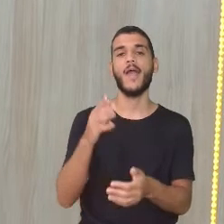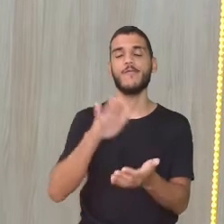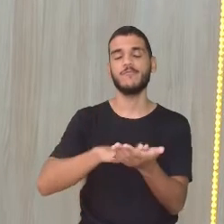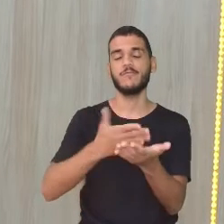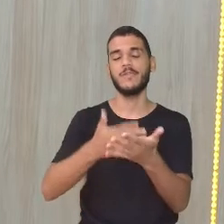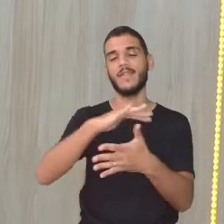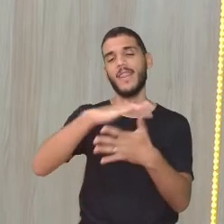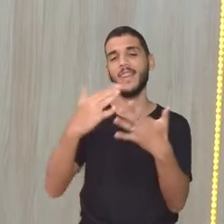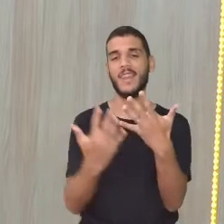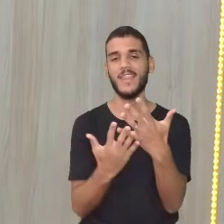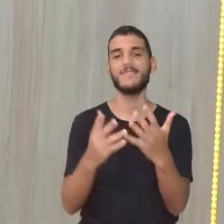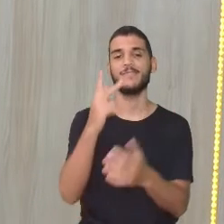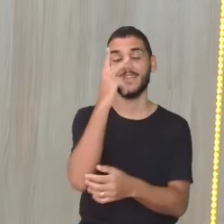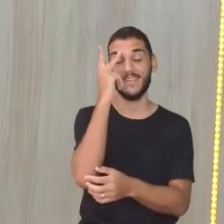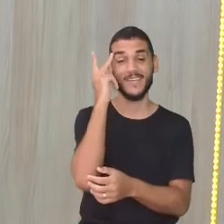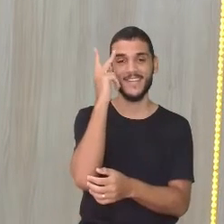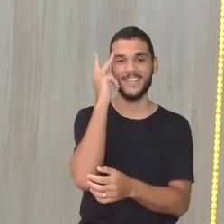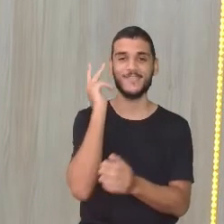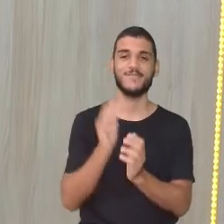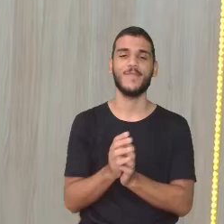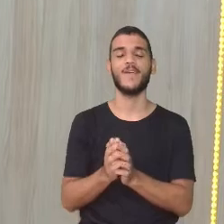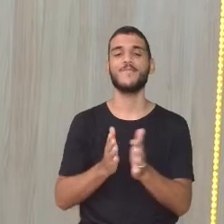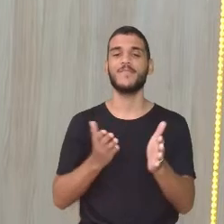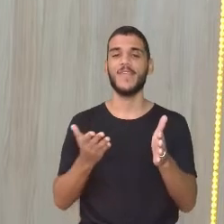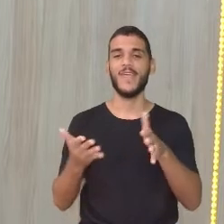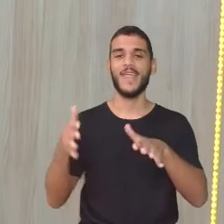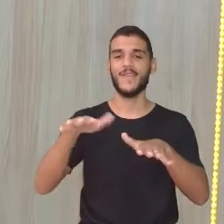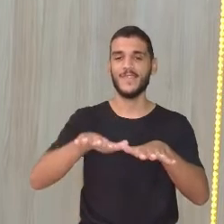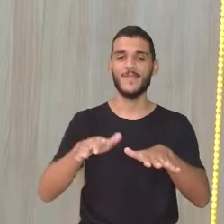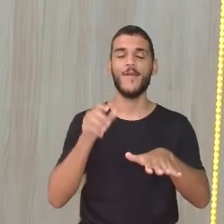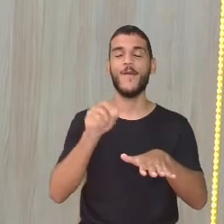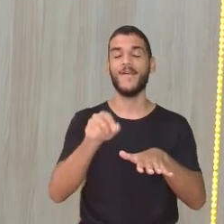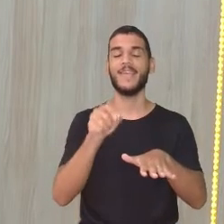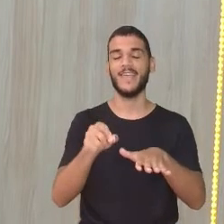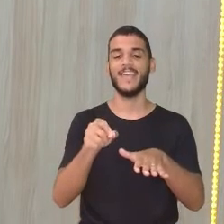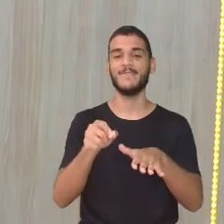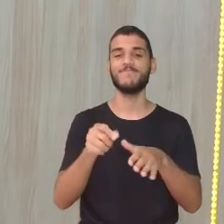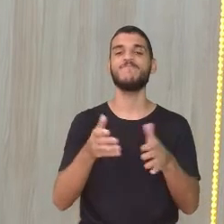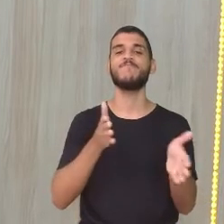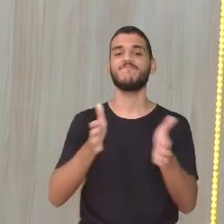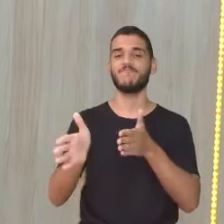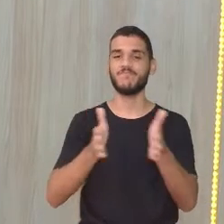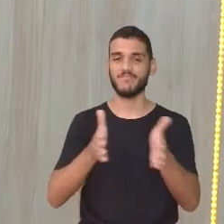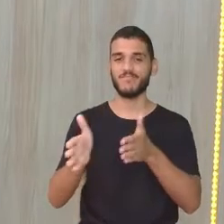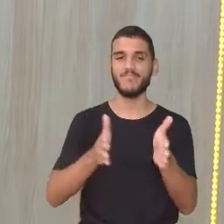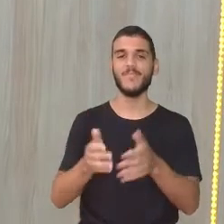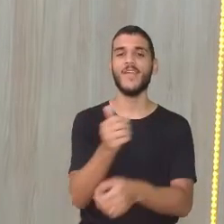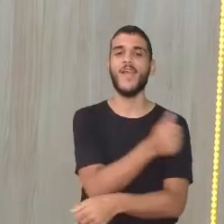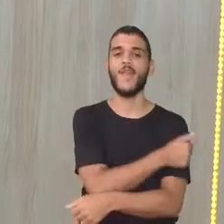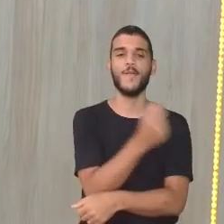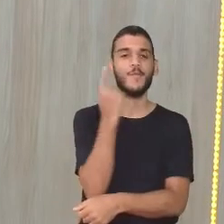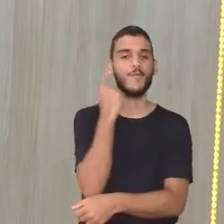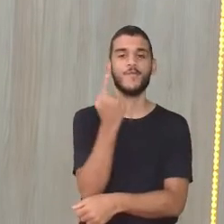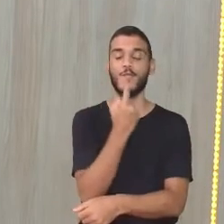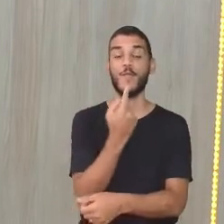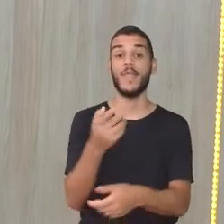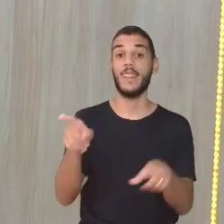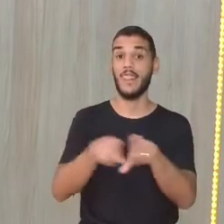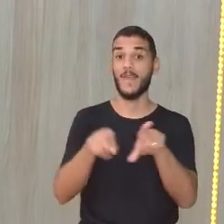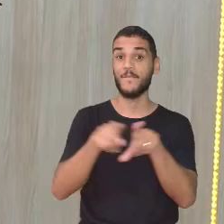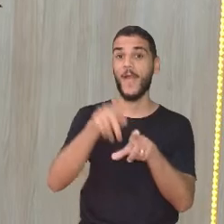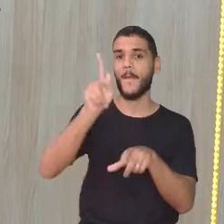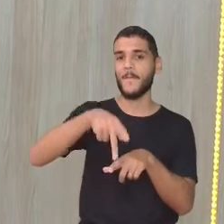surdos, não é? E também quem já está preparadíssima ali no chat é a professora